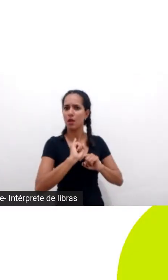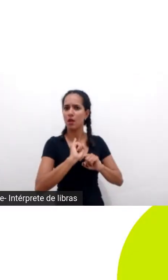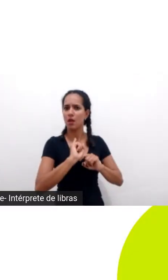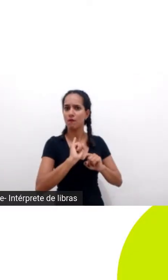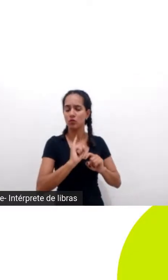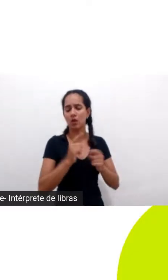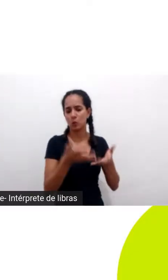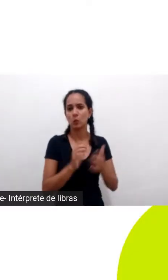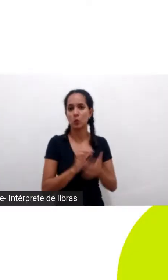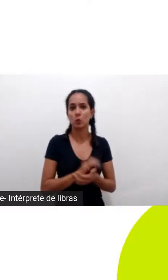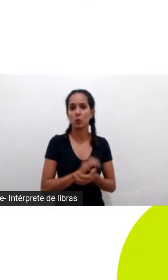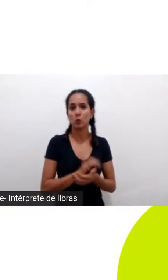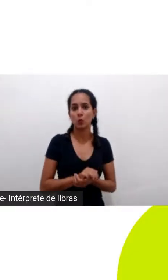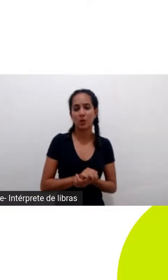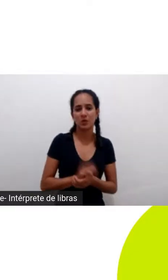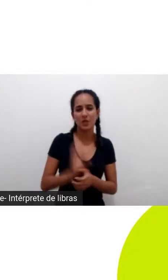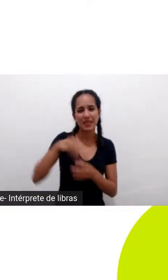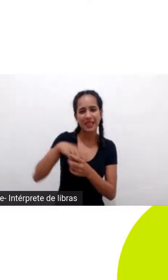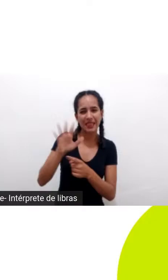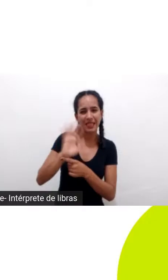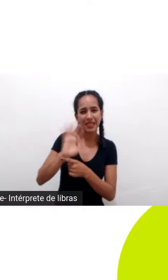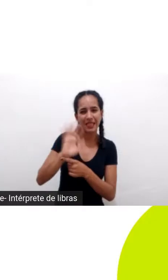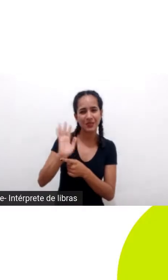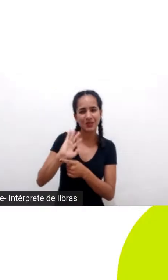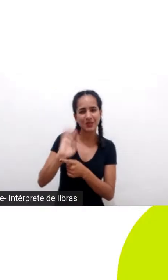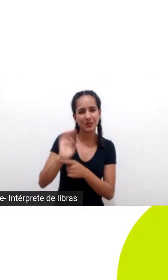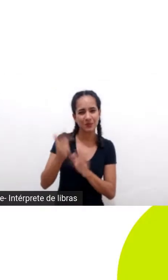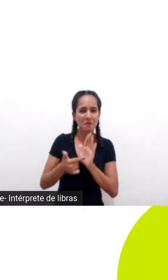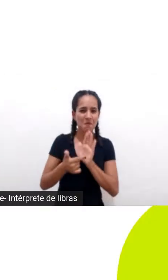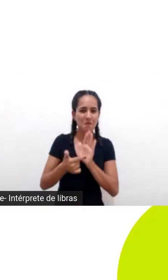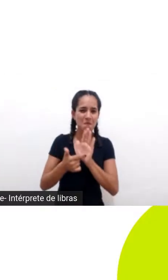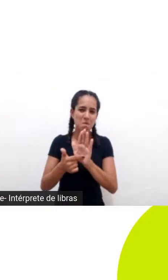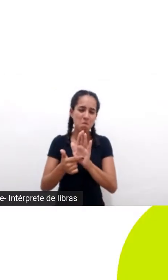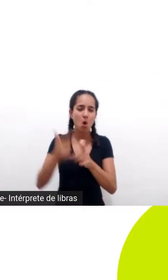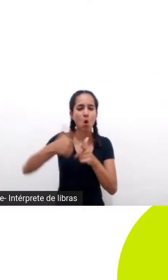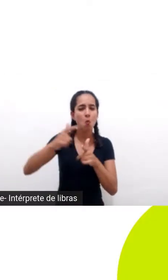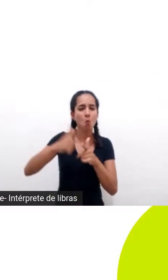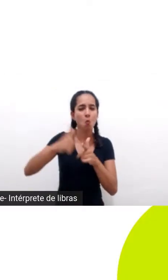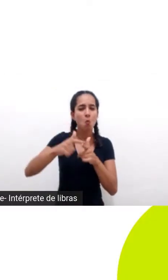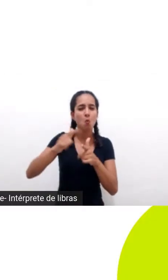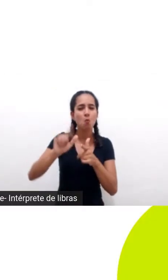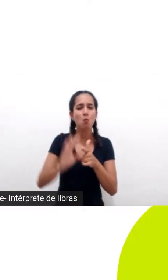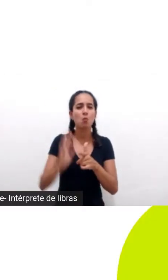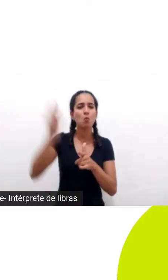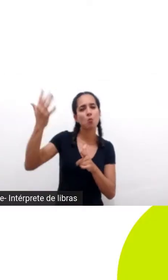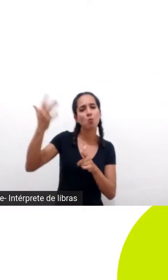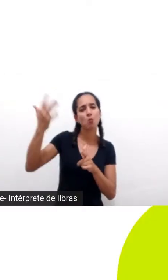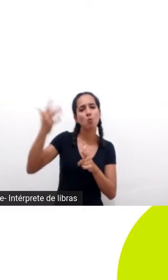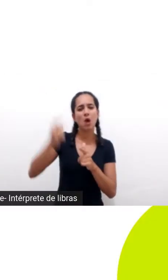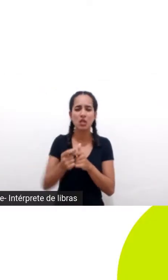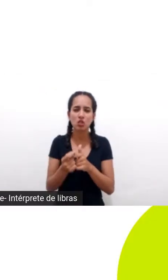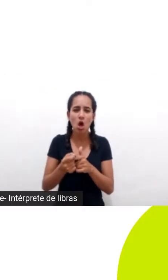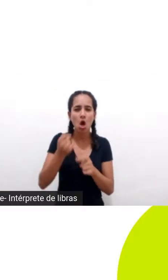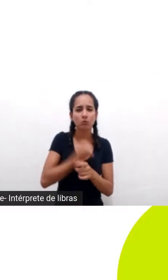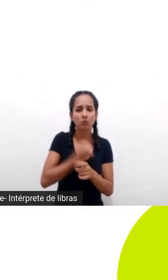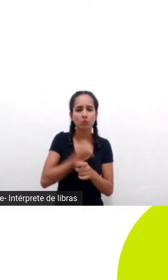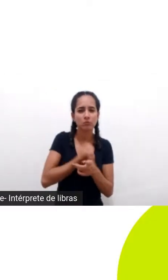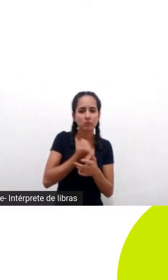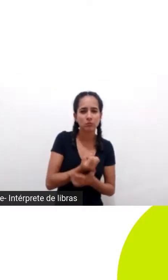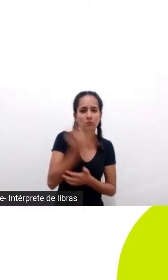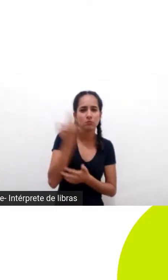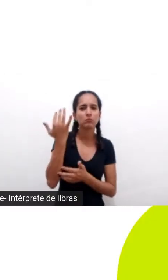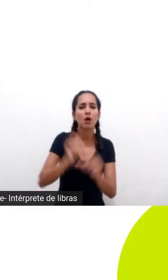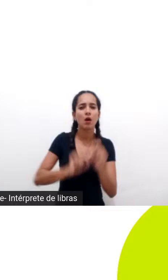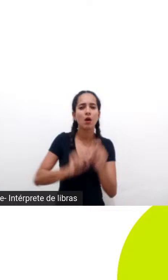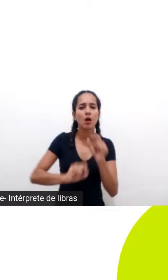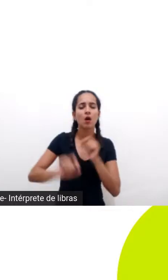no próprio filme mostra que a solução do problema para a visão do filme não está na questão numérica apenas está na questão de como a gente